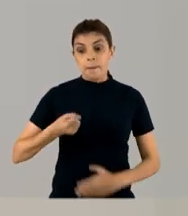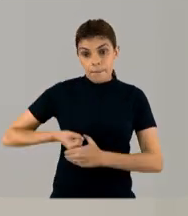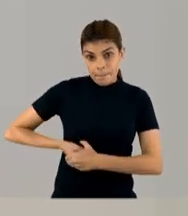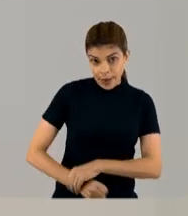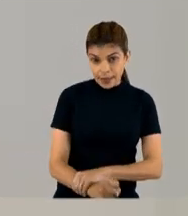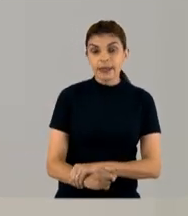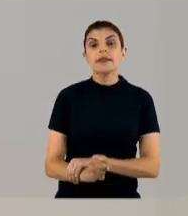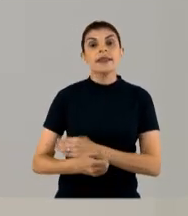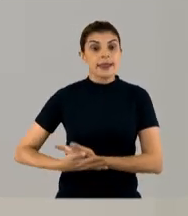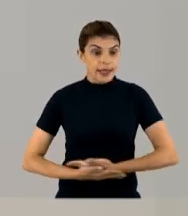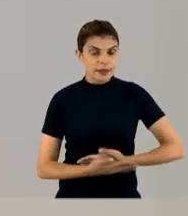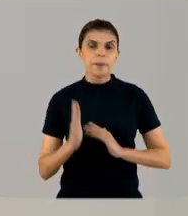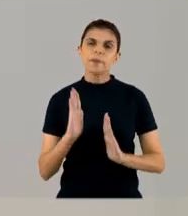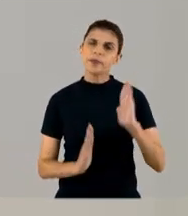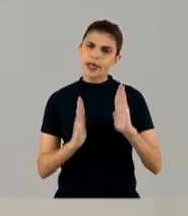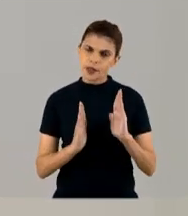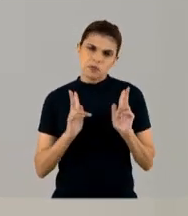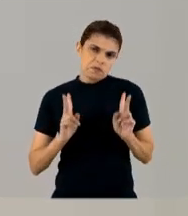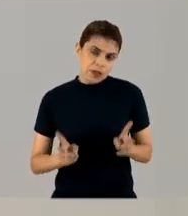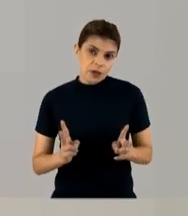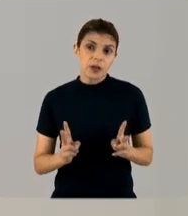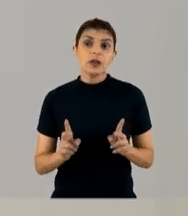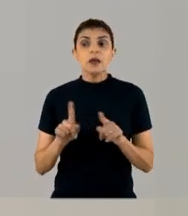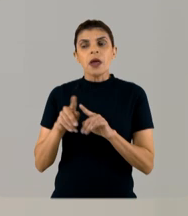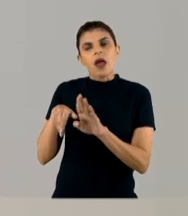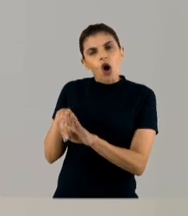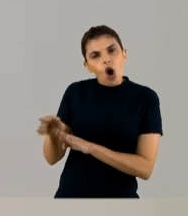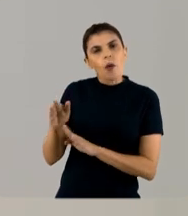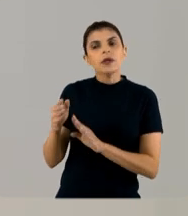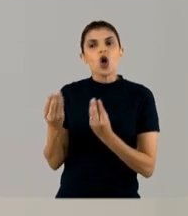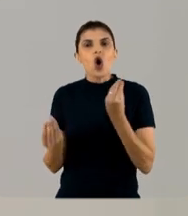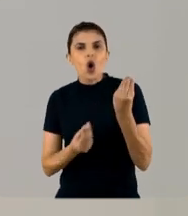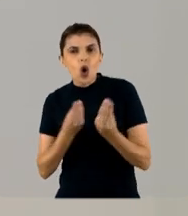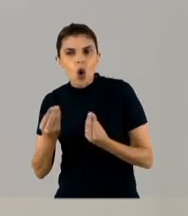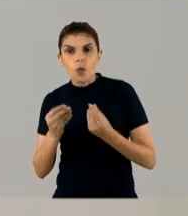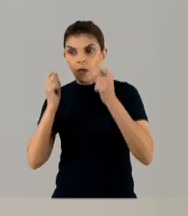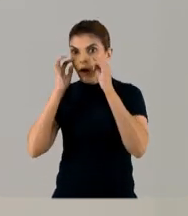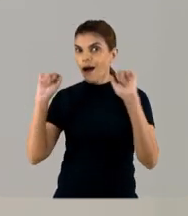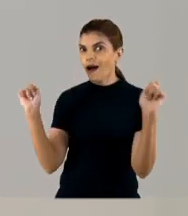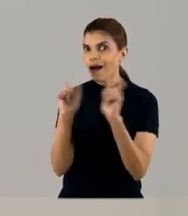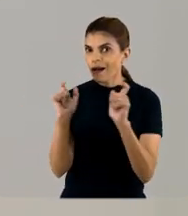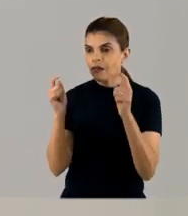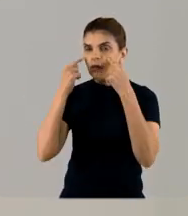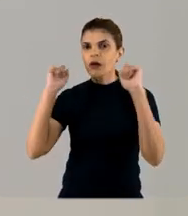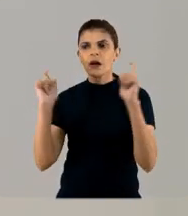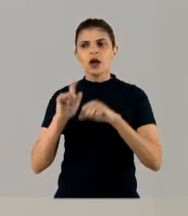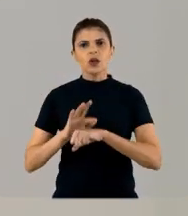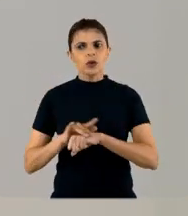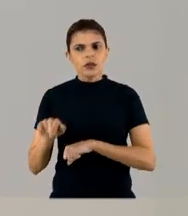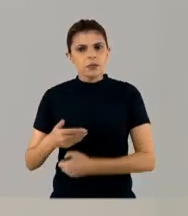o nascimento, mas ainda dentro do período neonatal, as recomendações com relação aos sinais de alerta de